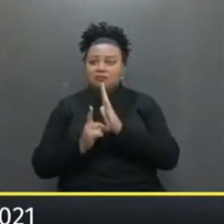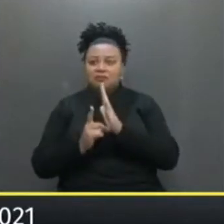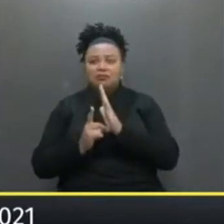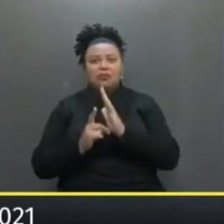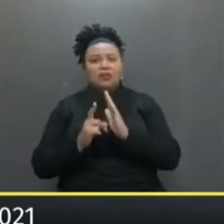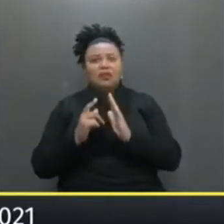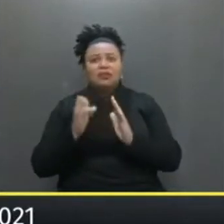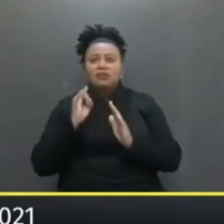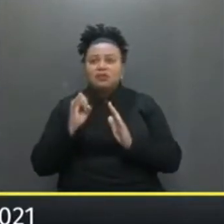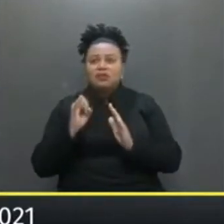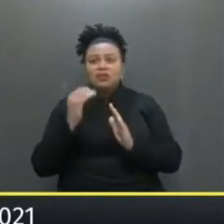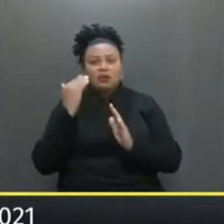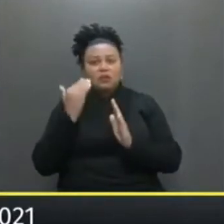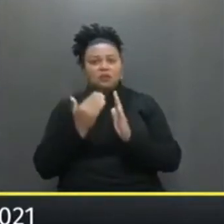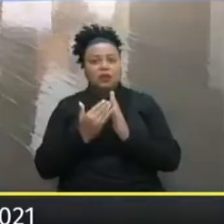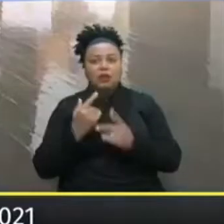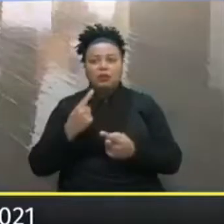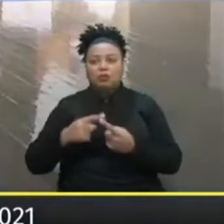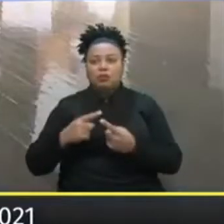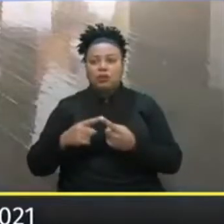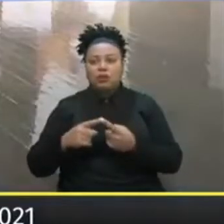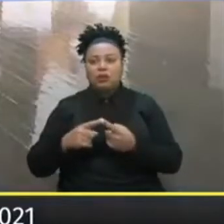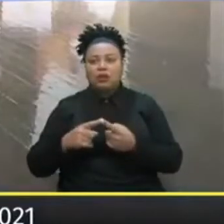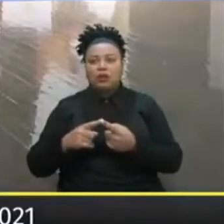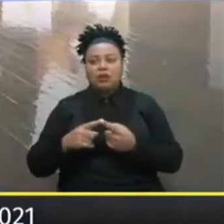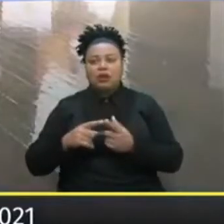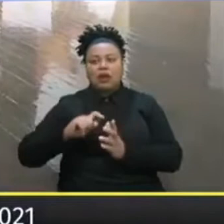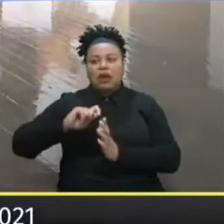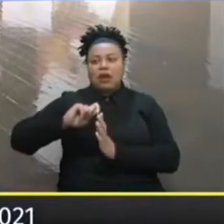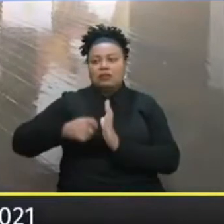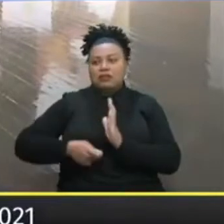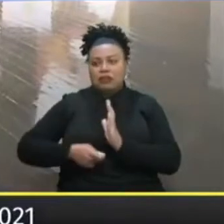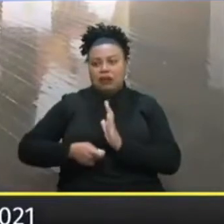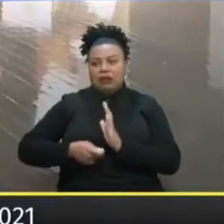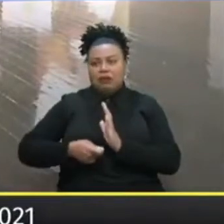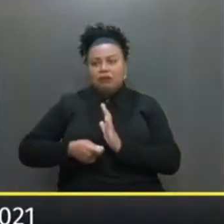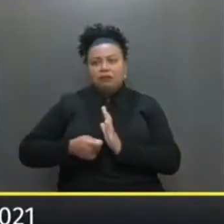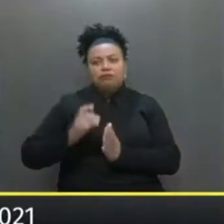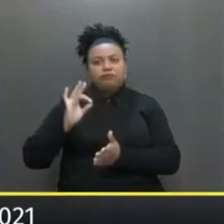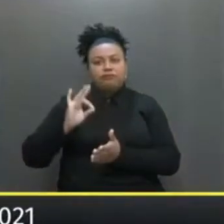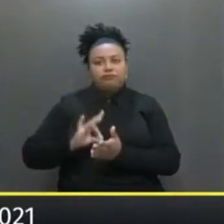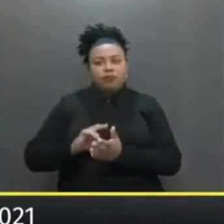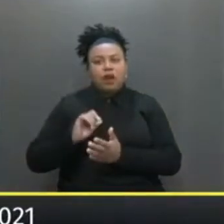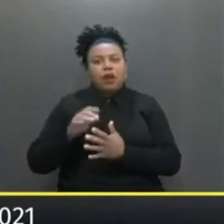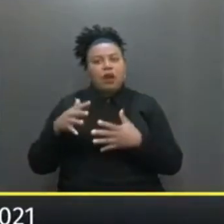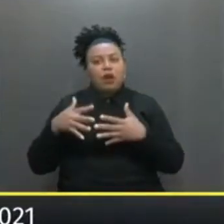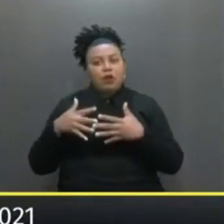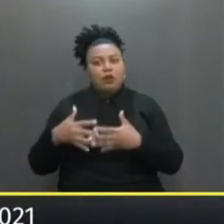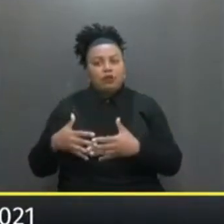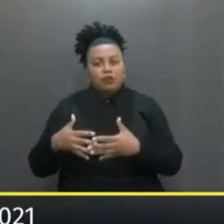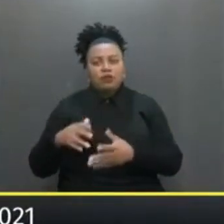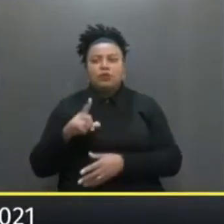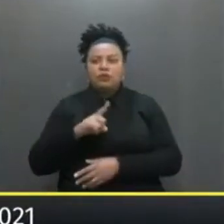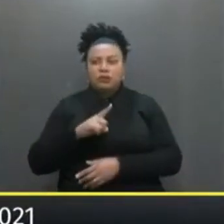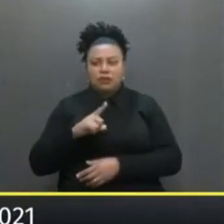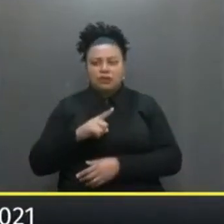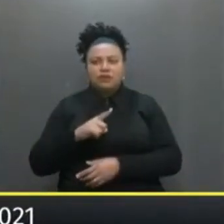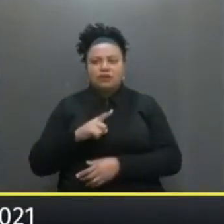passam A ser cumpridos Só porque eles Foram lá Assinados Isso realmente Foi a confusão Que causou